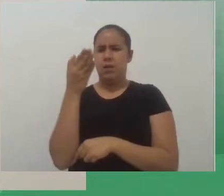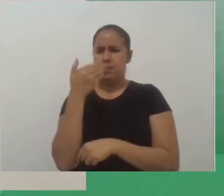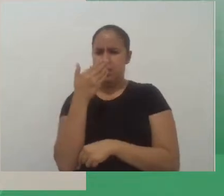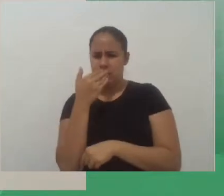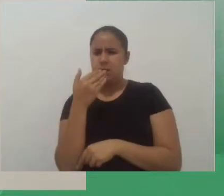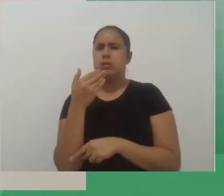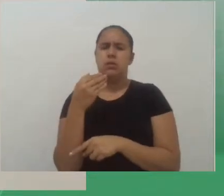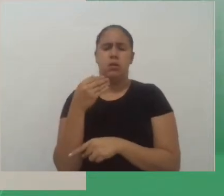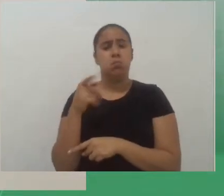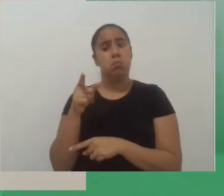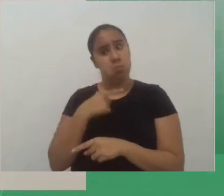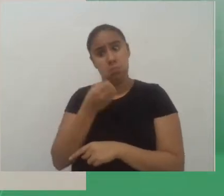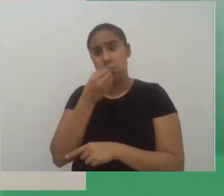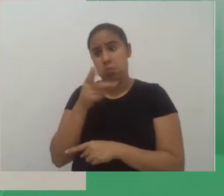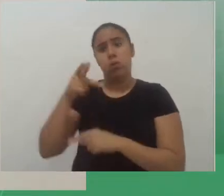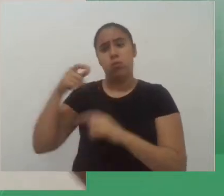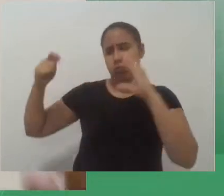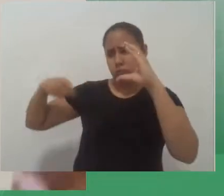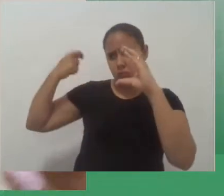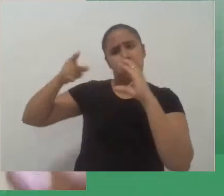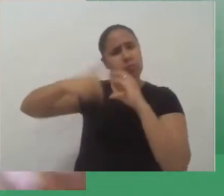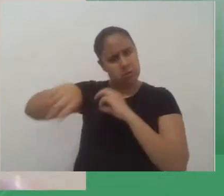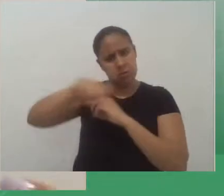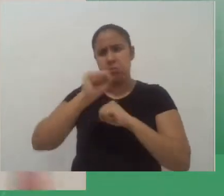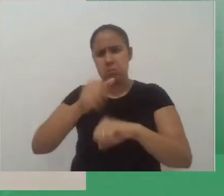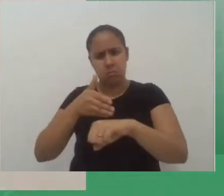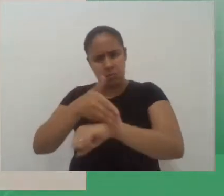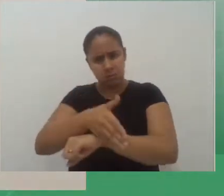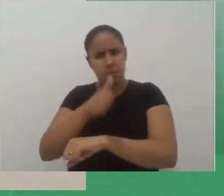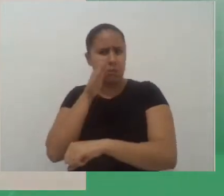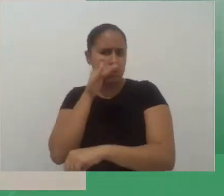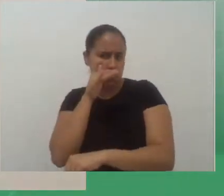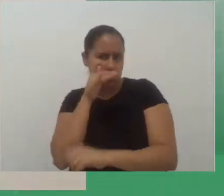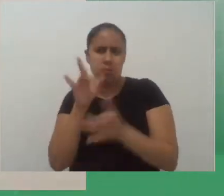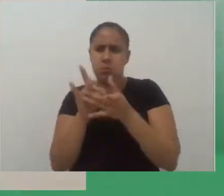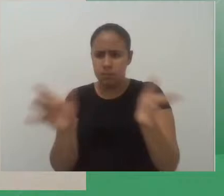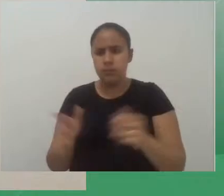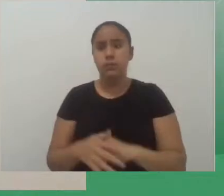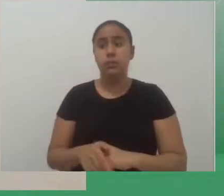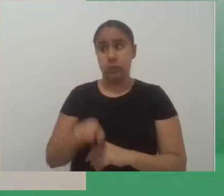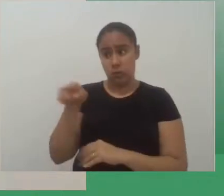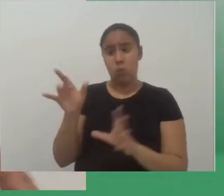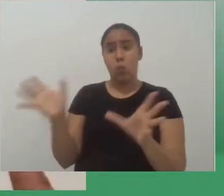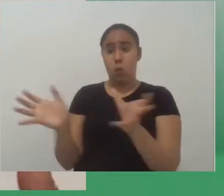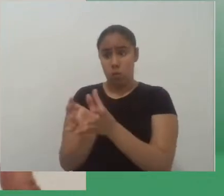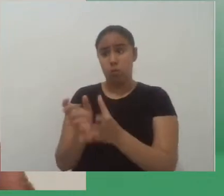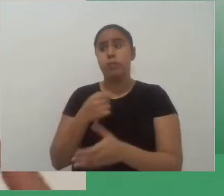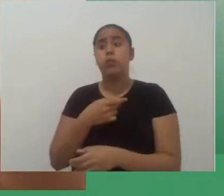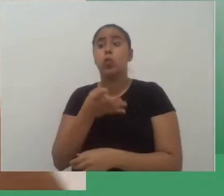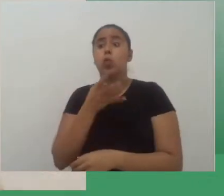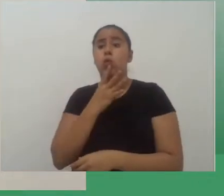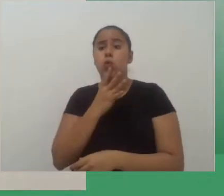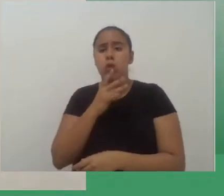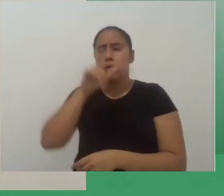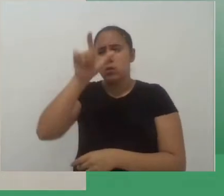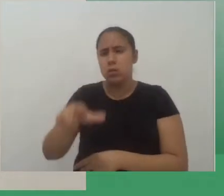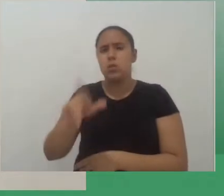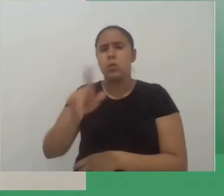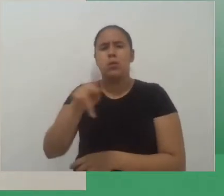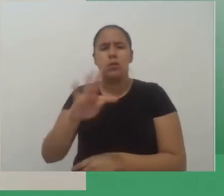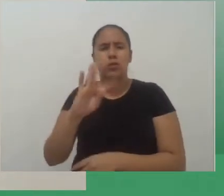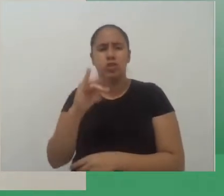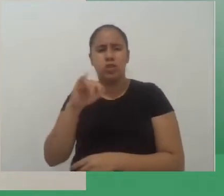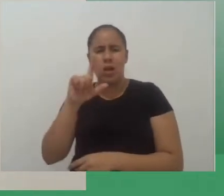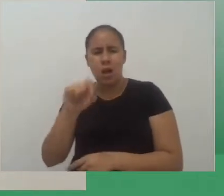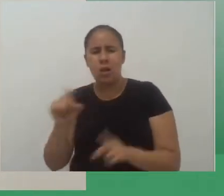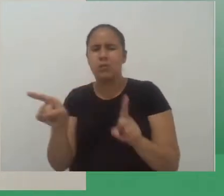ser acessada também e esse esse grupo assim eu conheço o professor Tiago conheço alguns professores eu não sei se eles